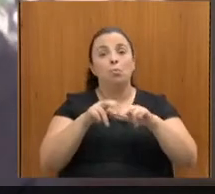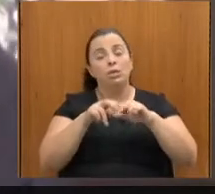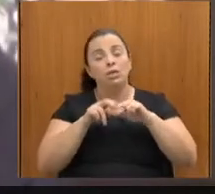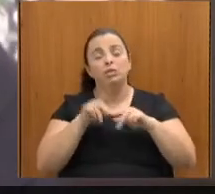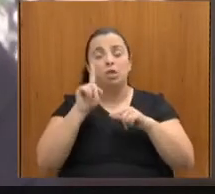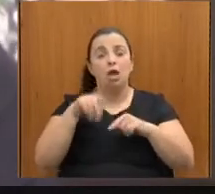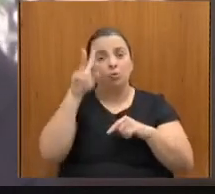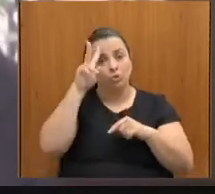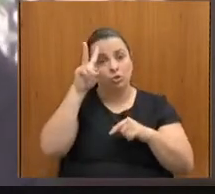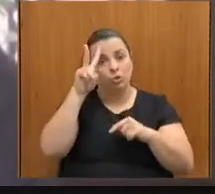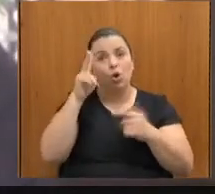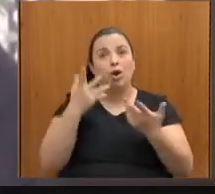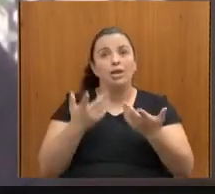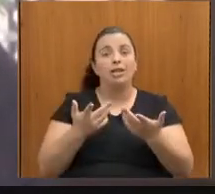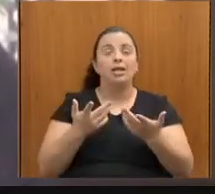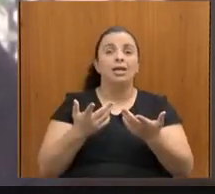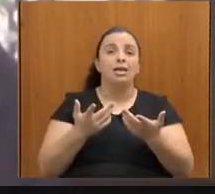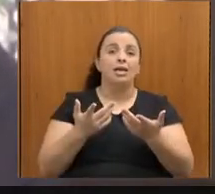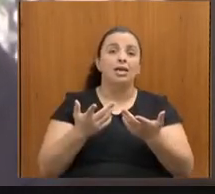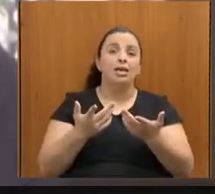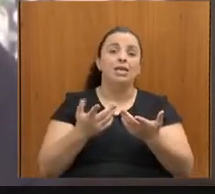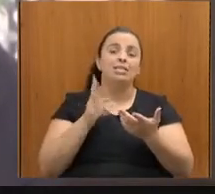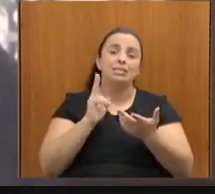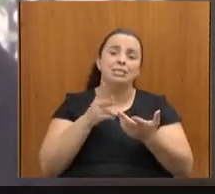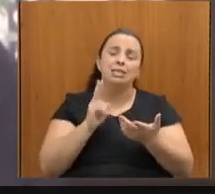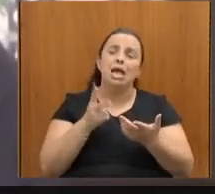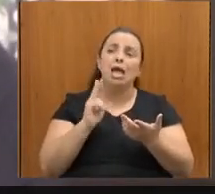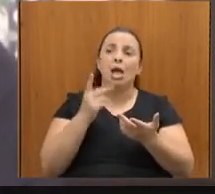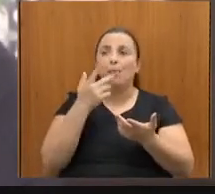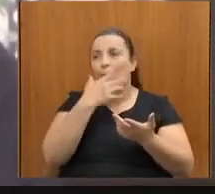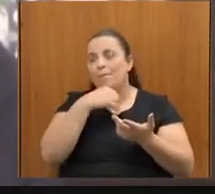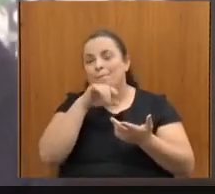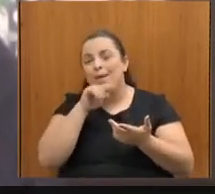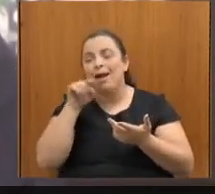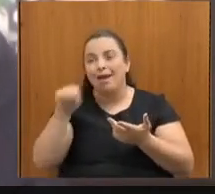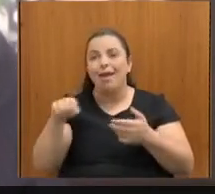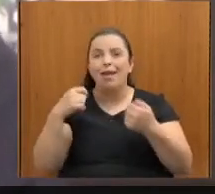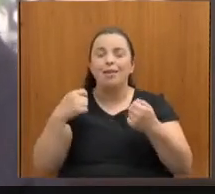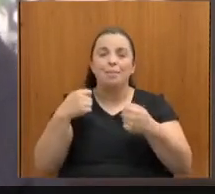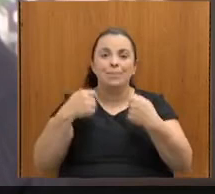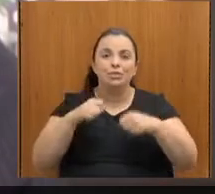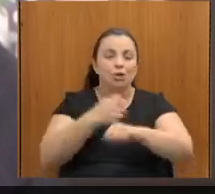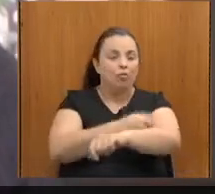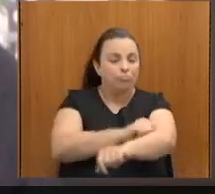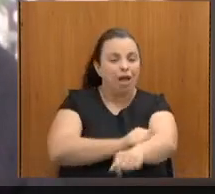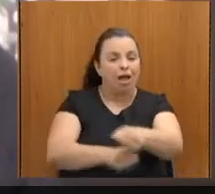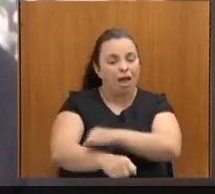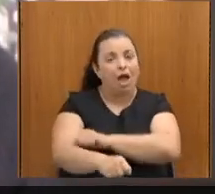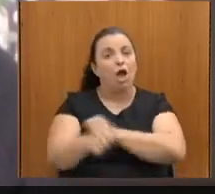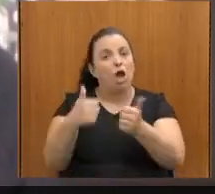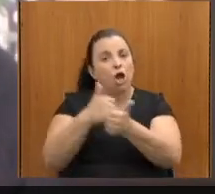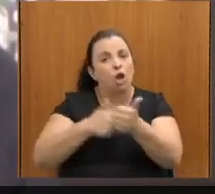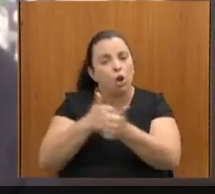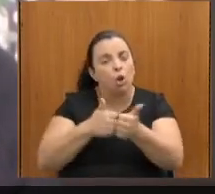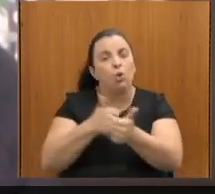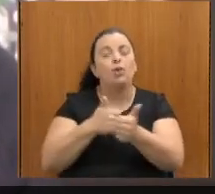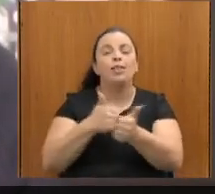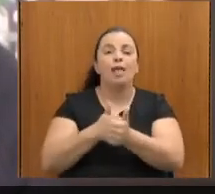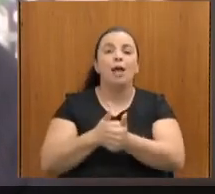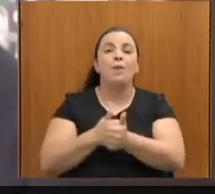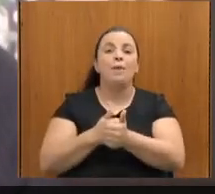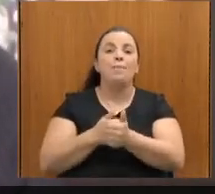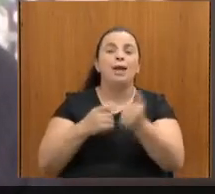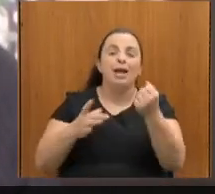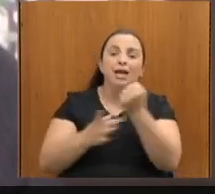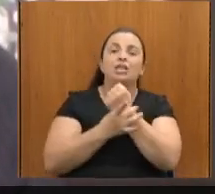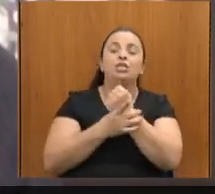os pais tiveram que fazer às vezes das pessoas que estavam à frente lutando por esses direitos. mas